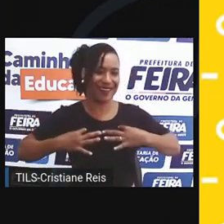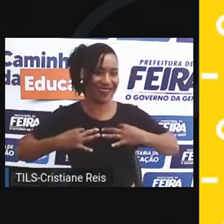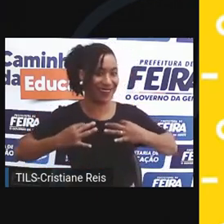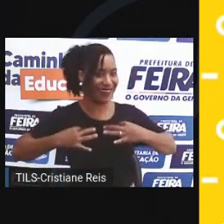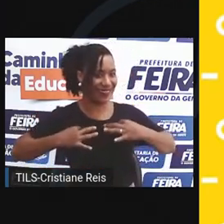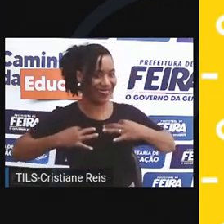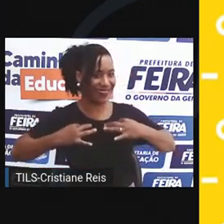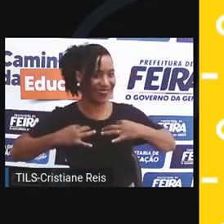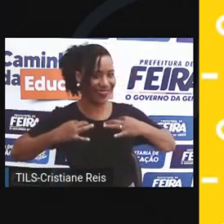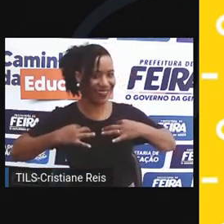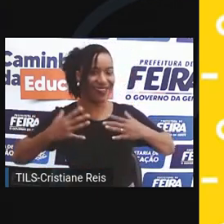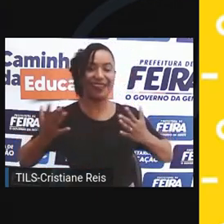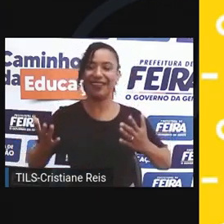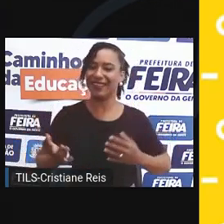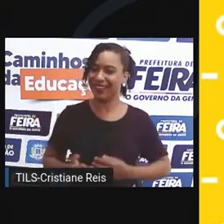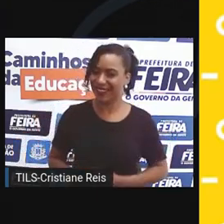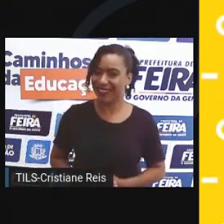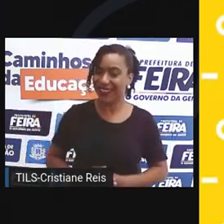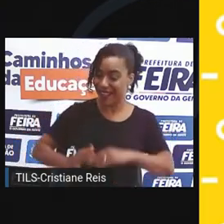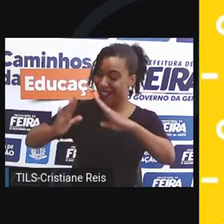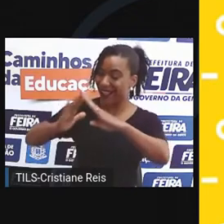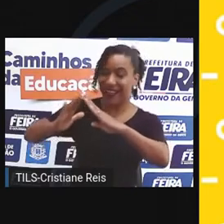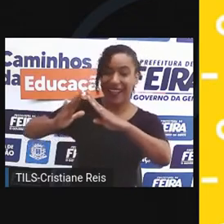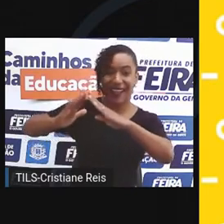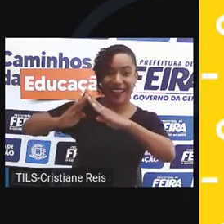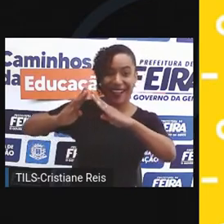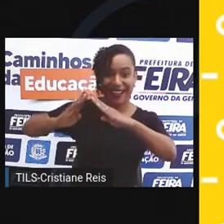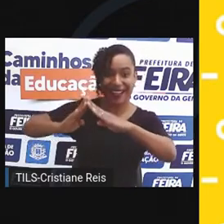Limpar a nossa casa.